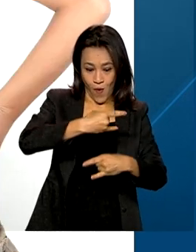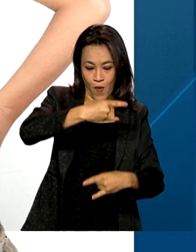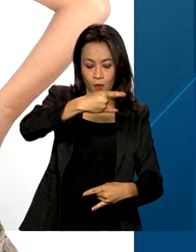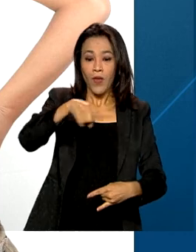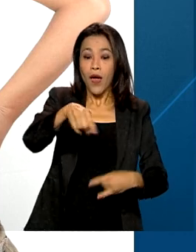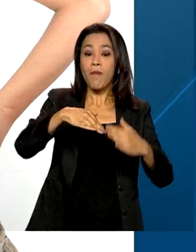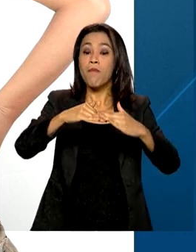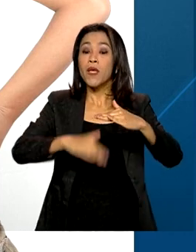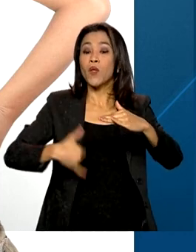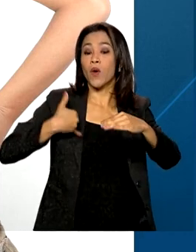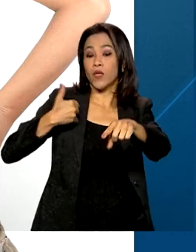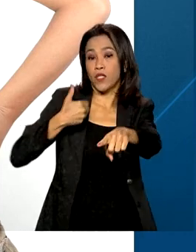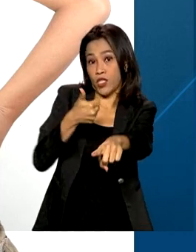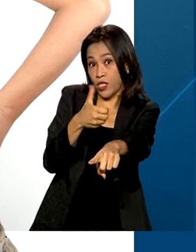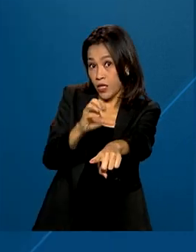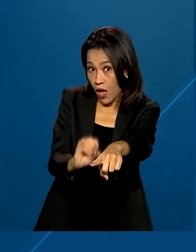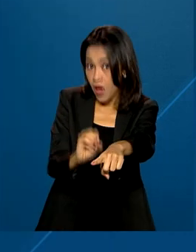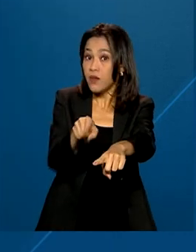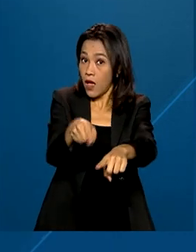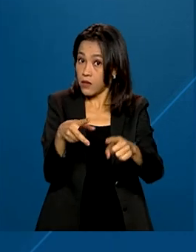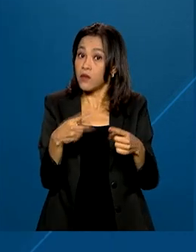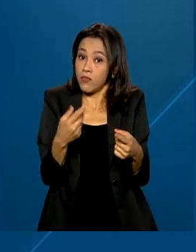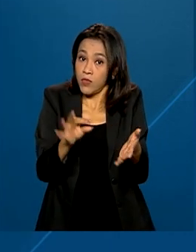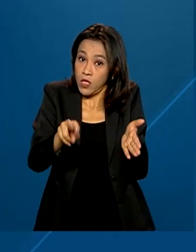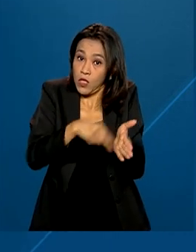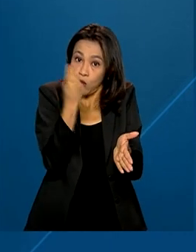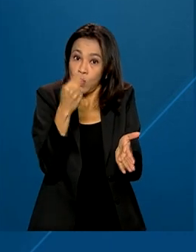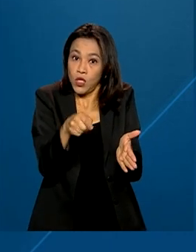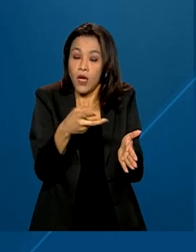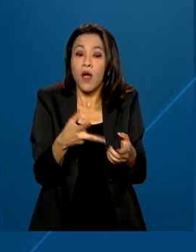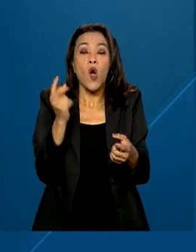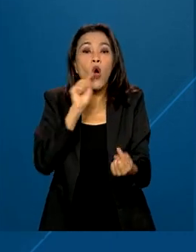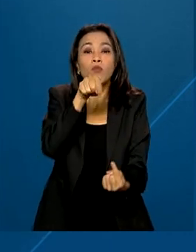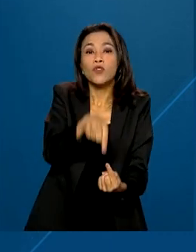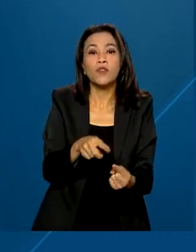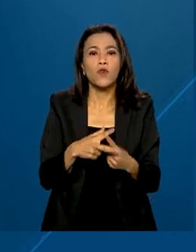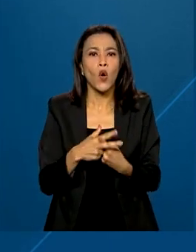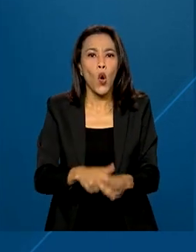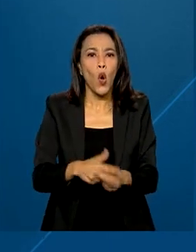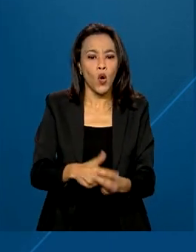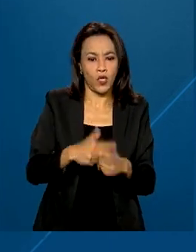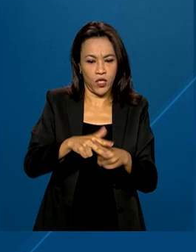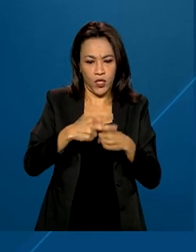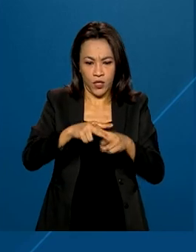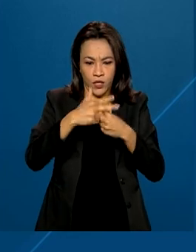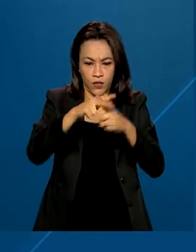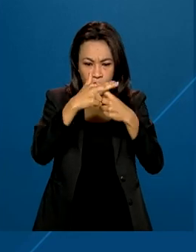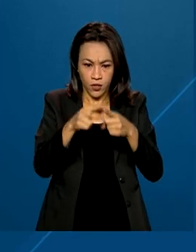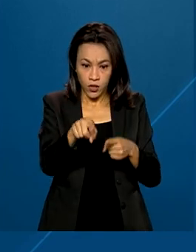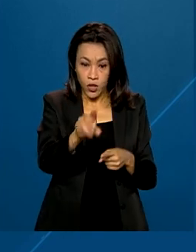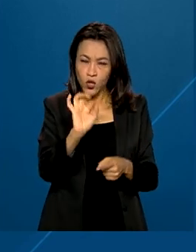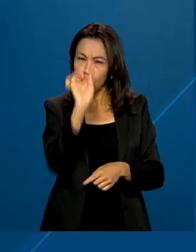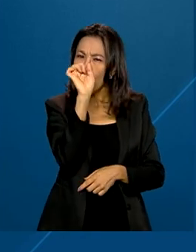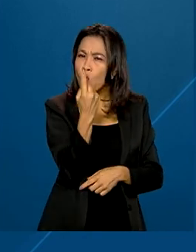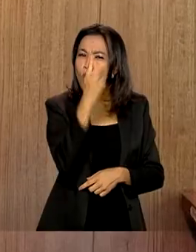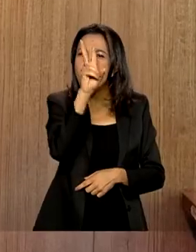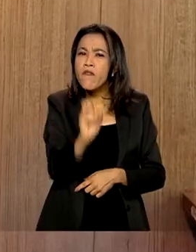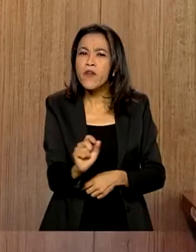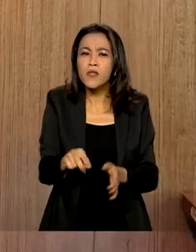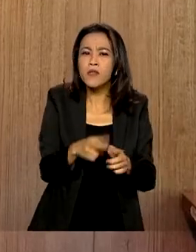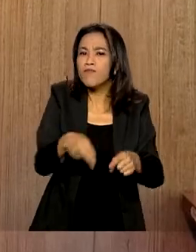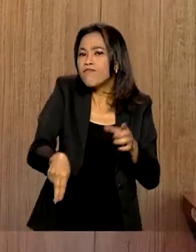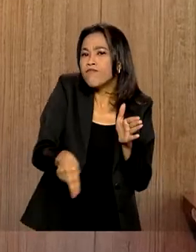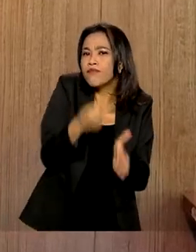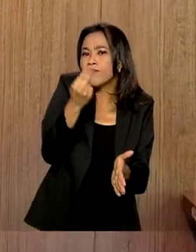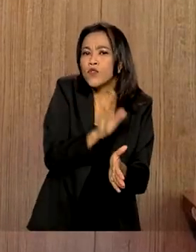menores de 10 anos, a cirurgia promete corrigir o desvio postural com apenas uma intervenção. O